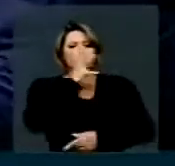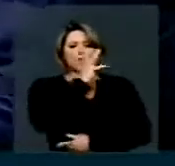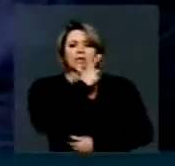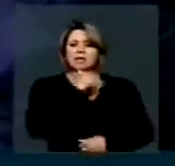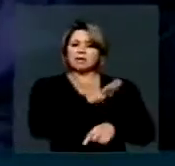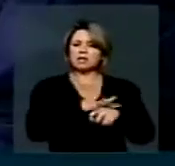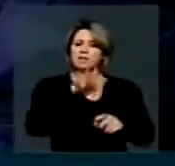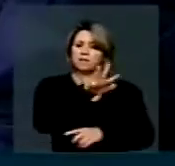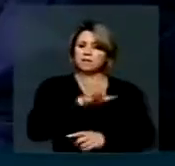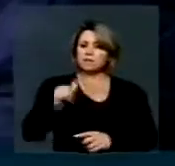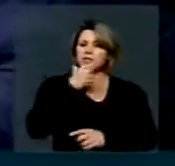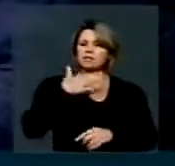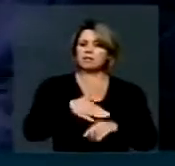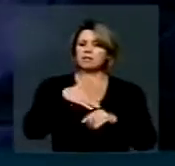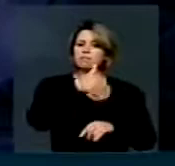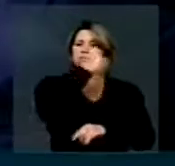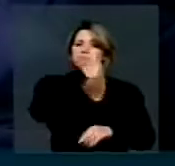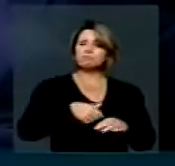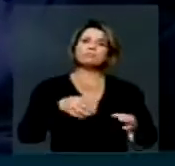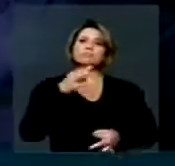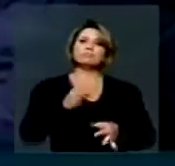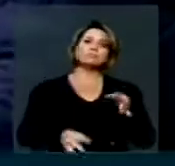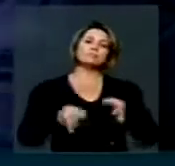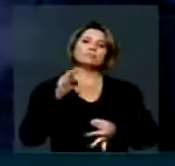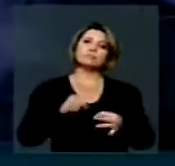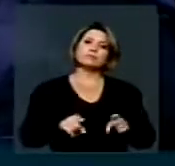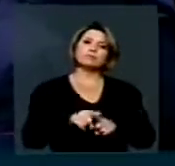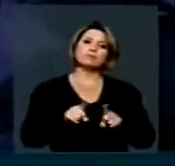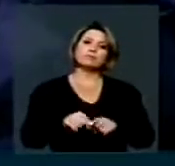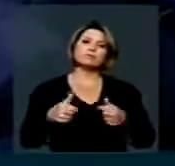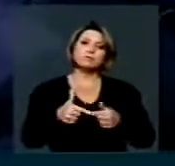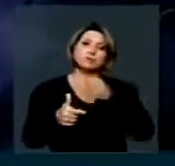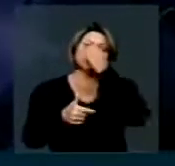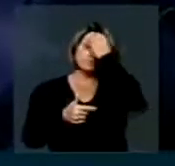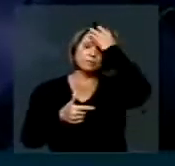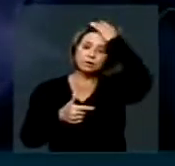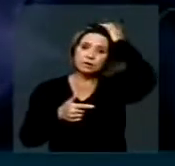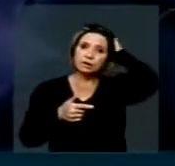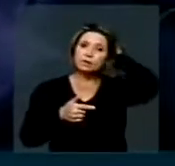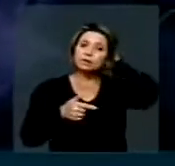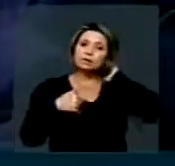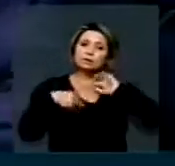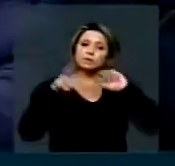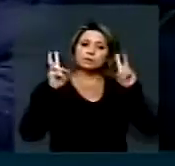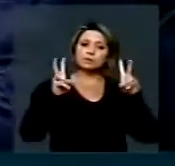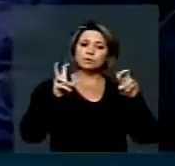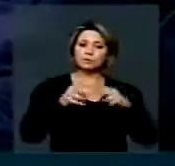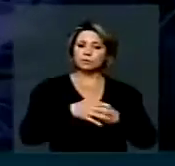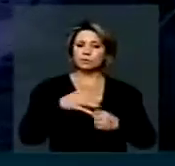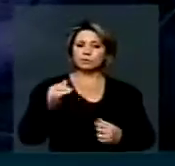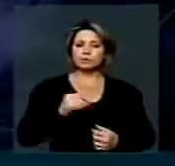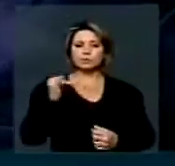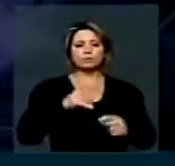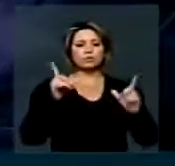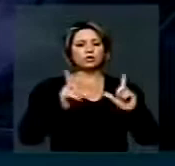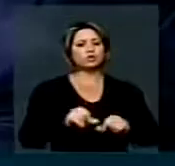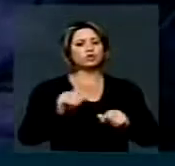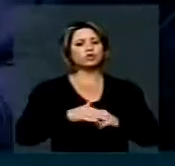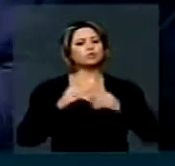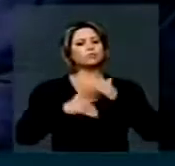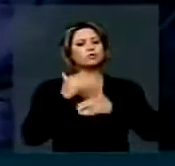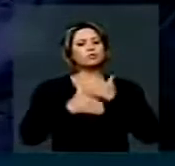vai melhorar o ambiente jurídico para aqueles que lidam no Judiciário com esse assunto. Encurtar os